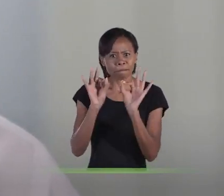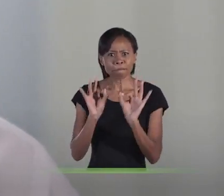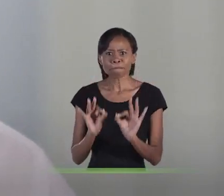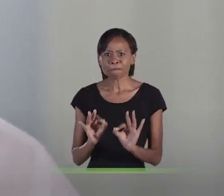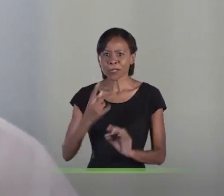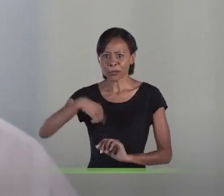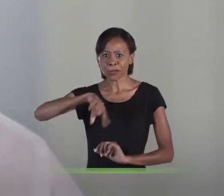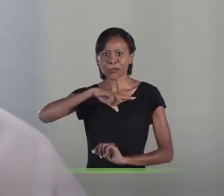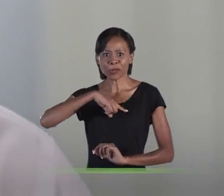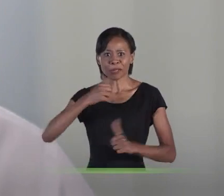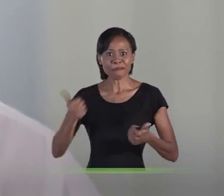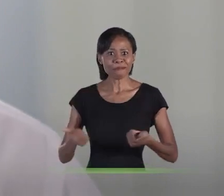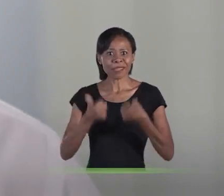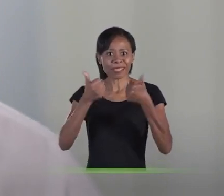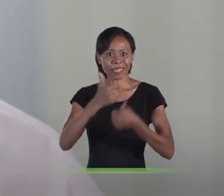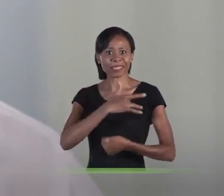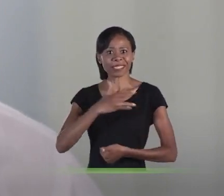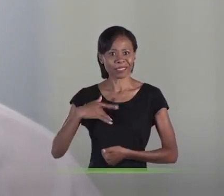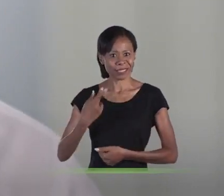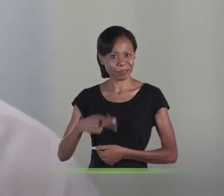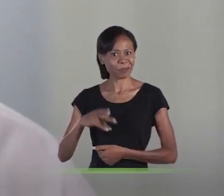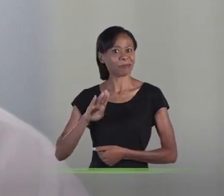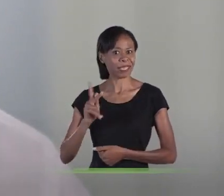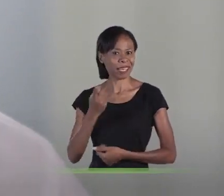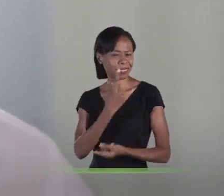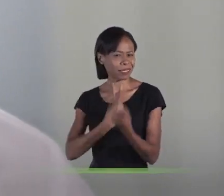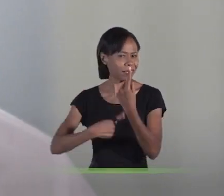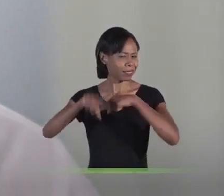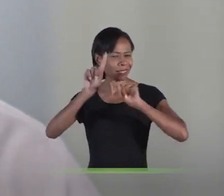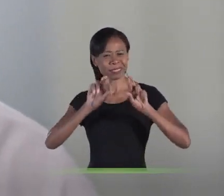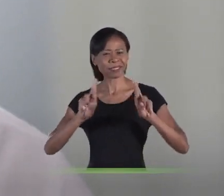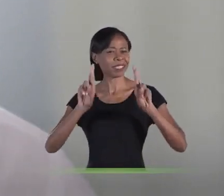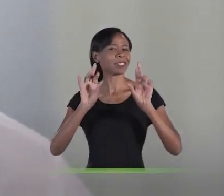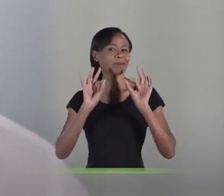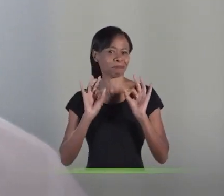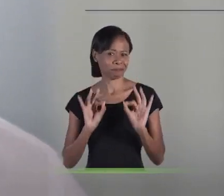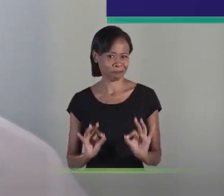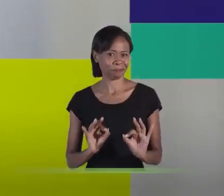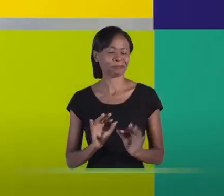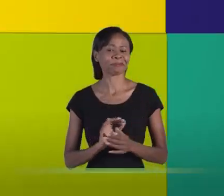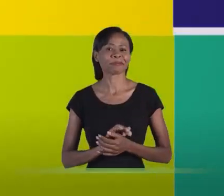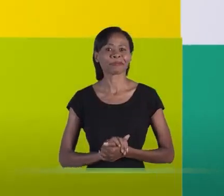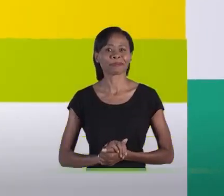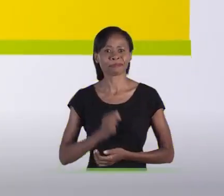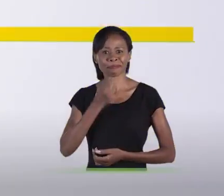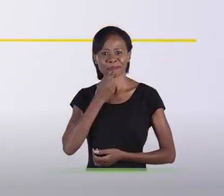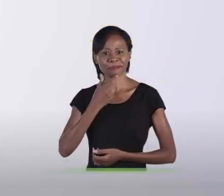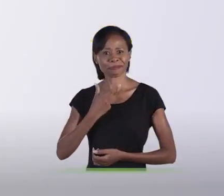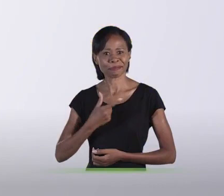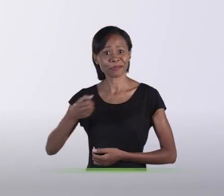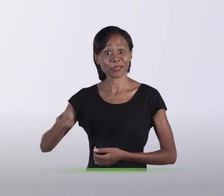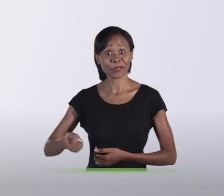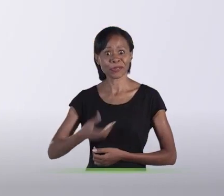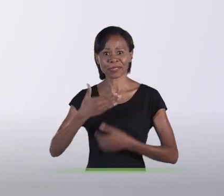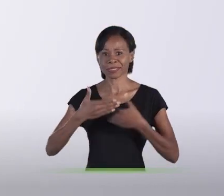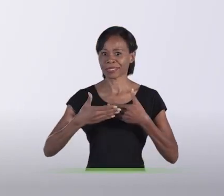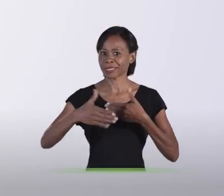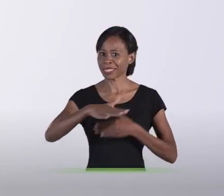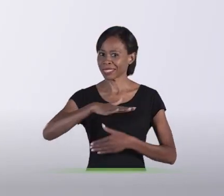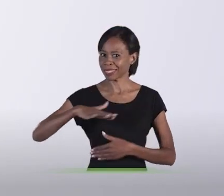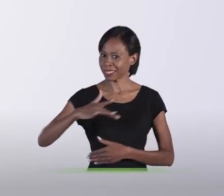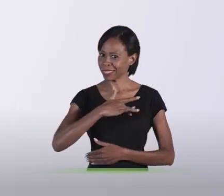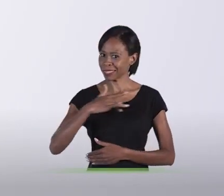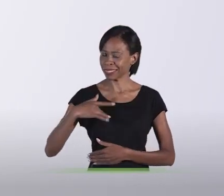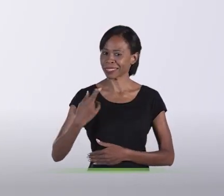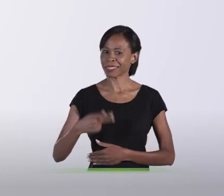nós vamos melhorar a saúde de BH. Vamos virar esse jogo. Vai dar certo. João Vitor Xavier, um novo horizonte